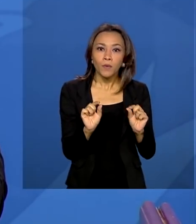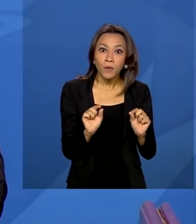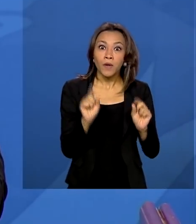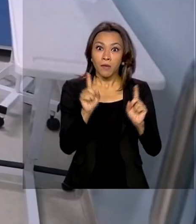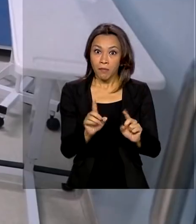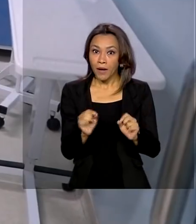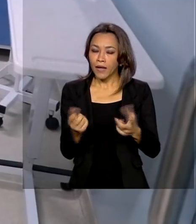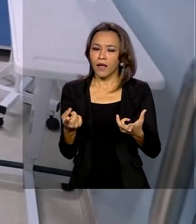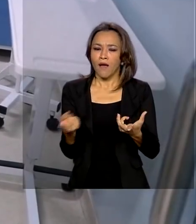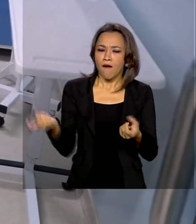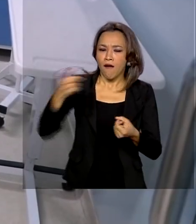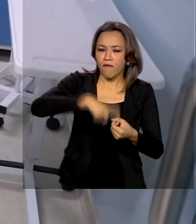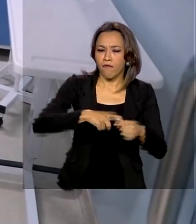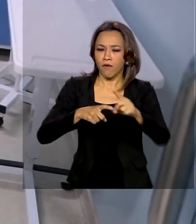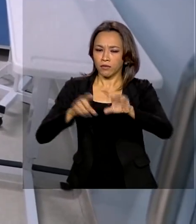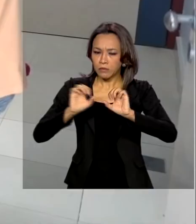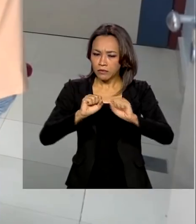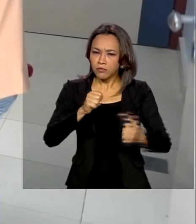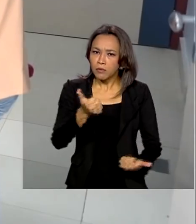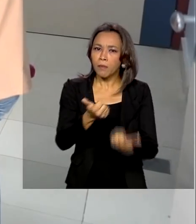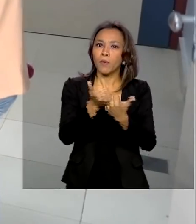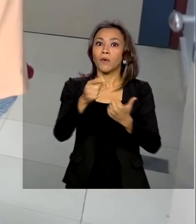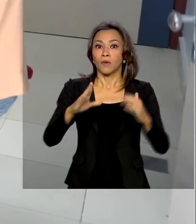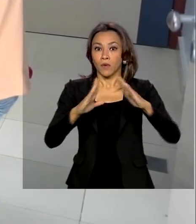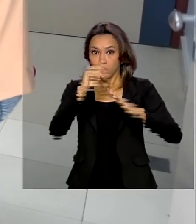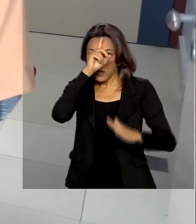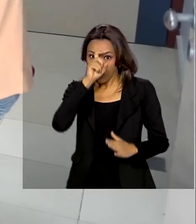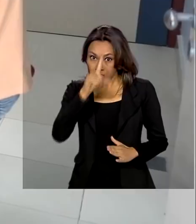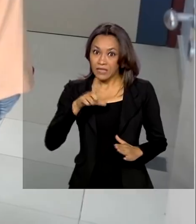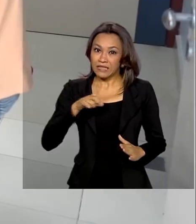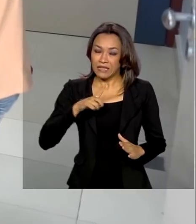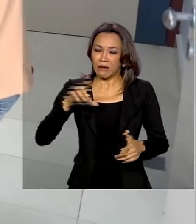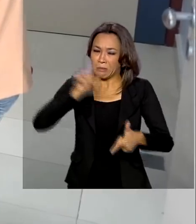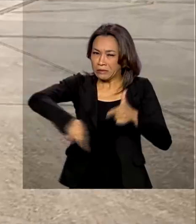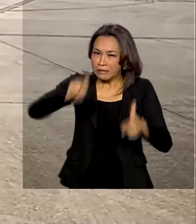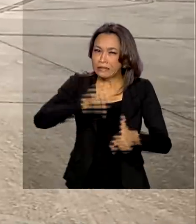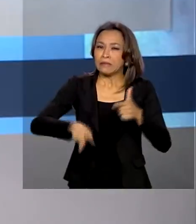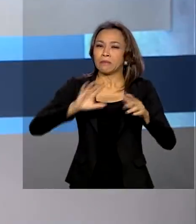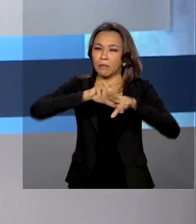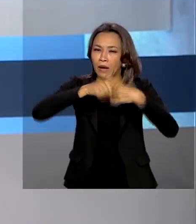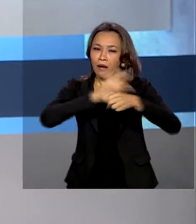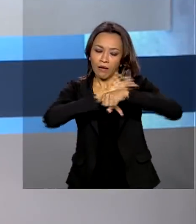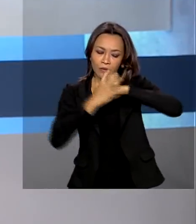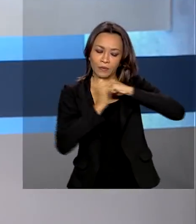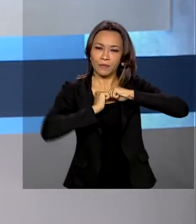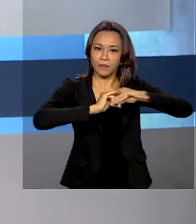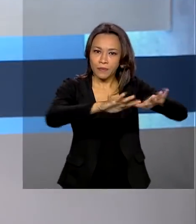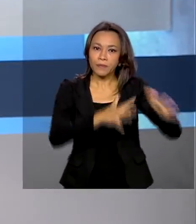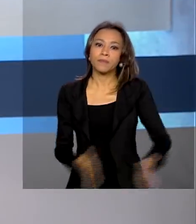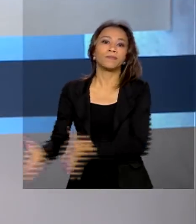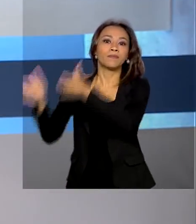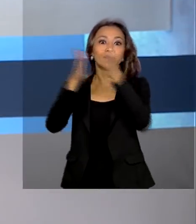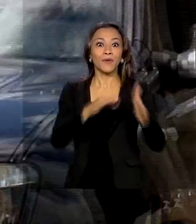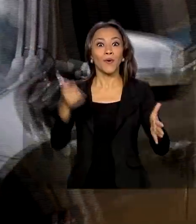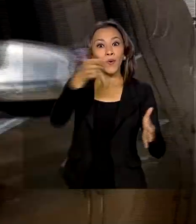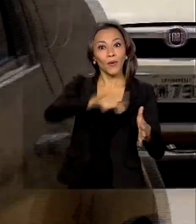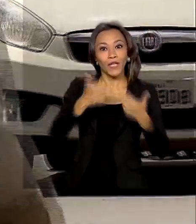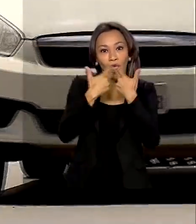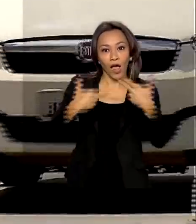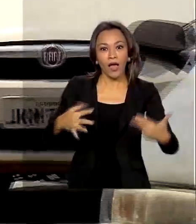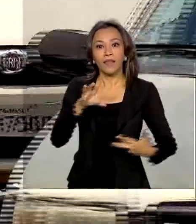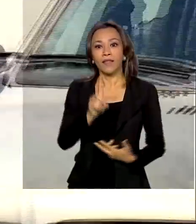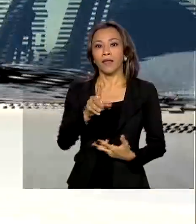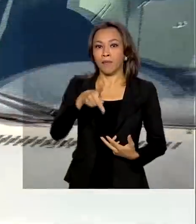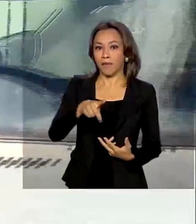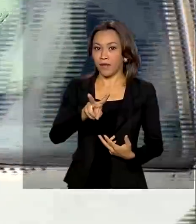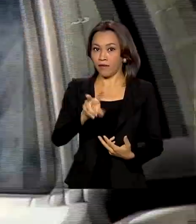saúde no Amazonas que sofre com o aumento de casos do novo coronavírus. Novidades no DPVAT. Caixa